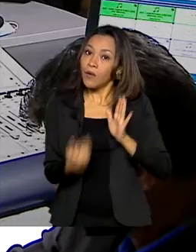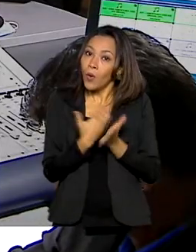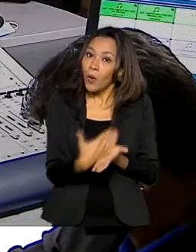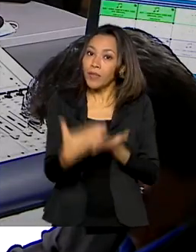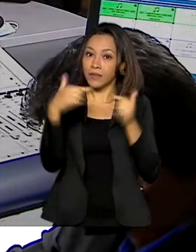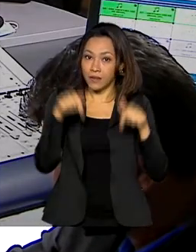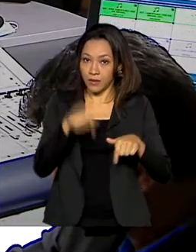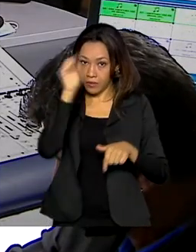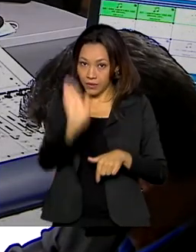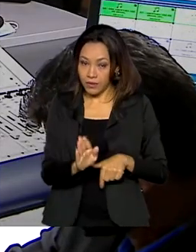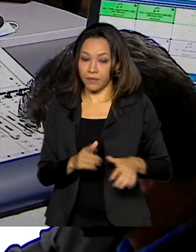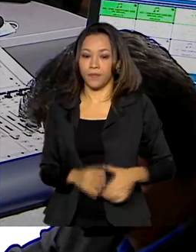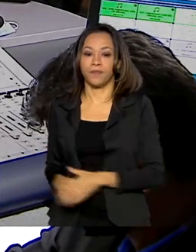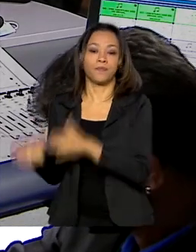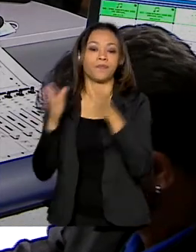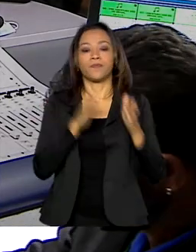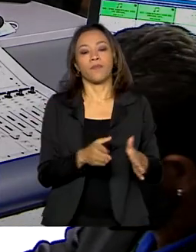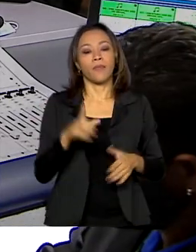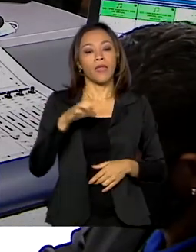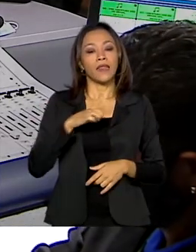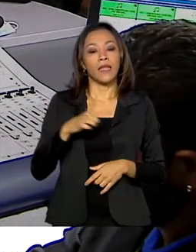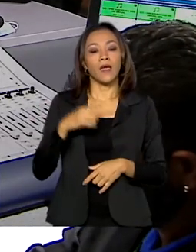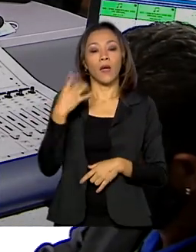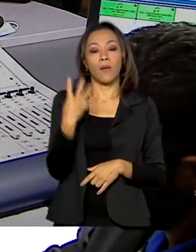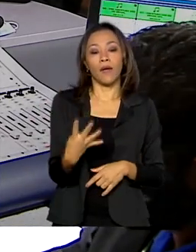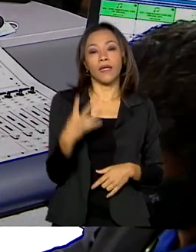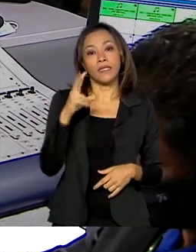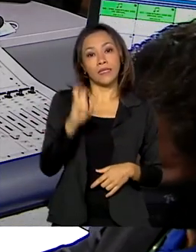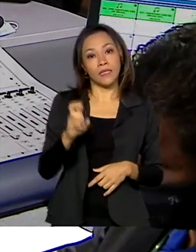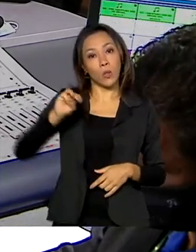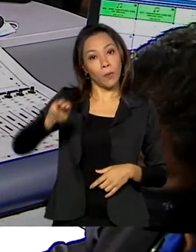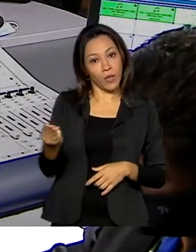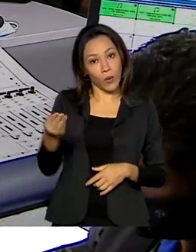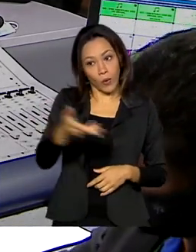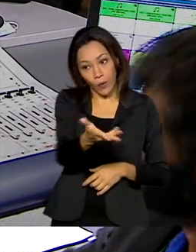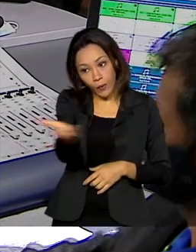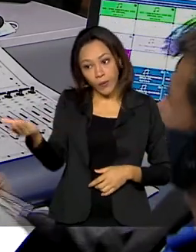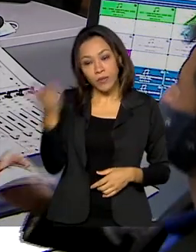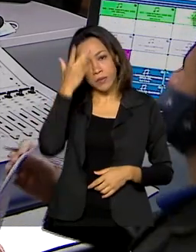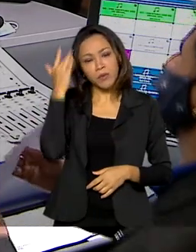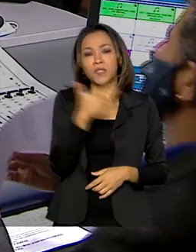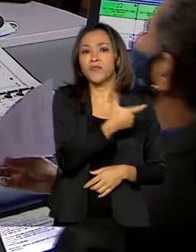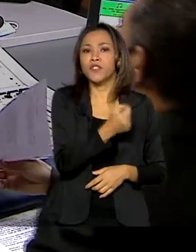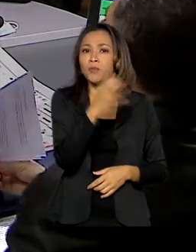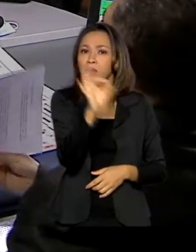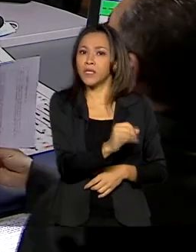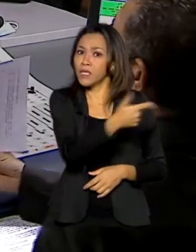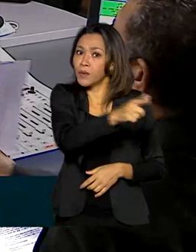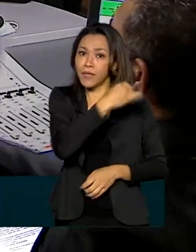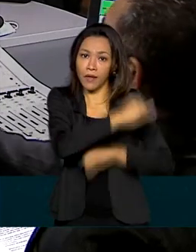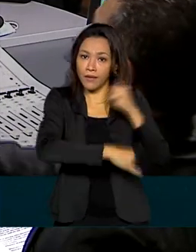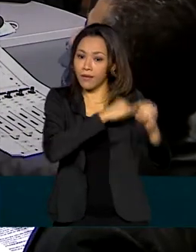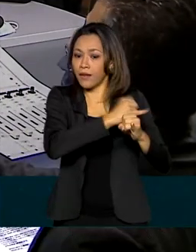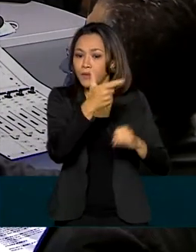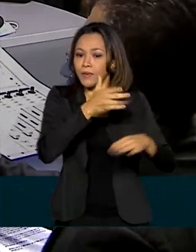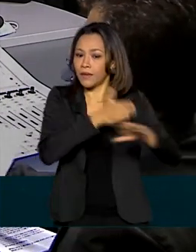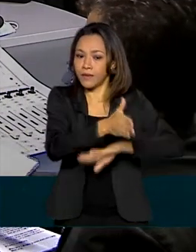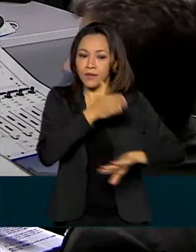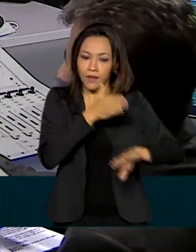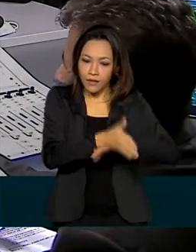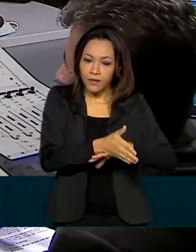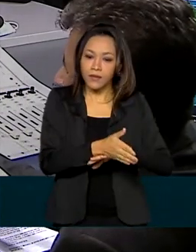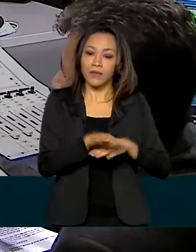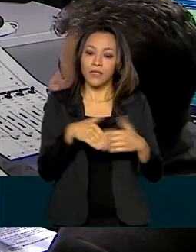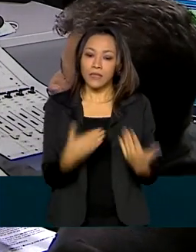Nós observamos que tem 45 milhões de brasileiros, 20% do Brasil, que não tem internet, que não tem nenhum acesso. Então, nós